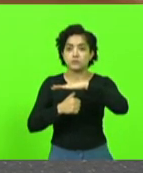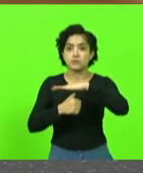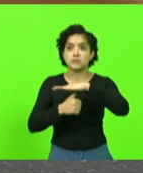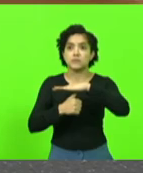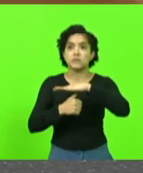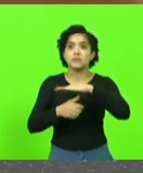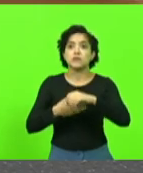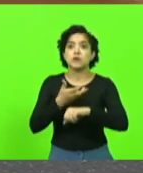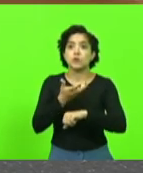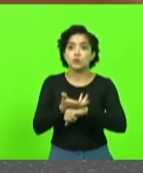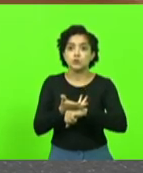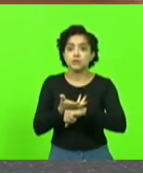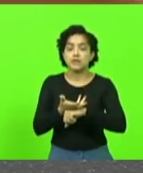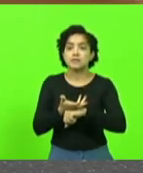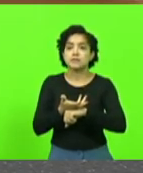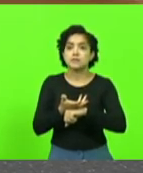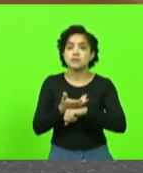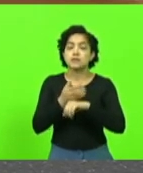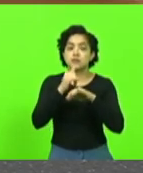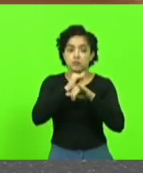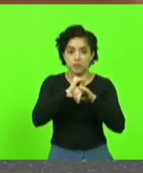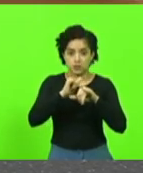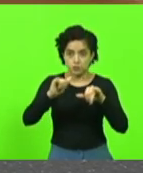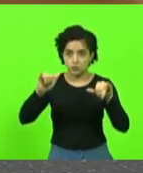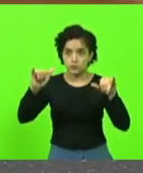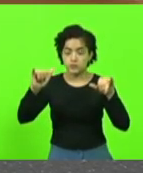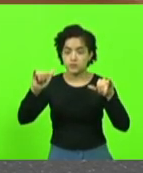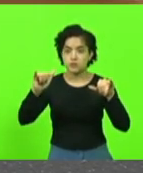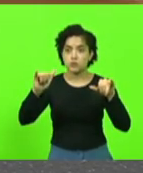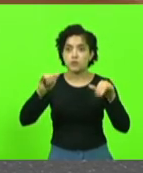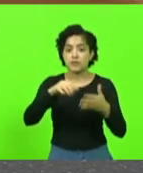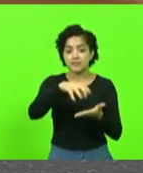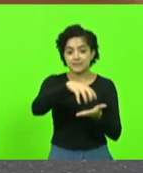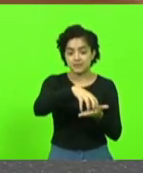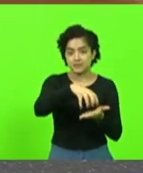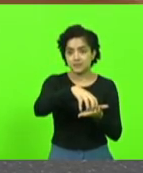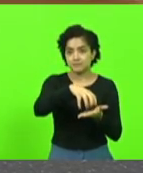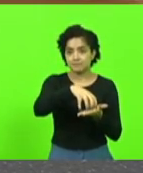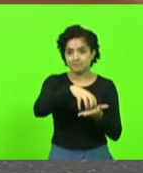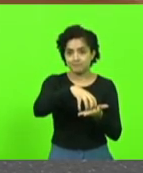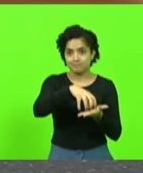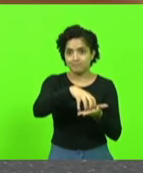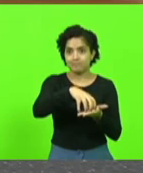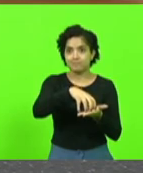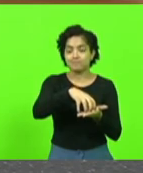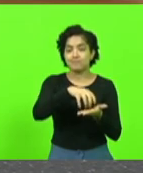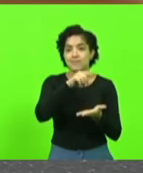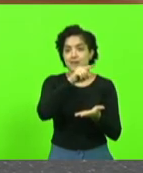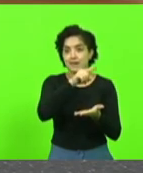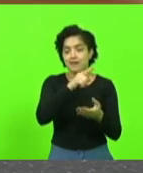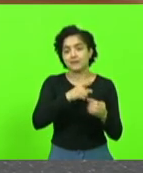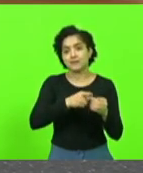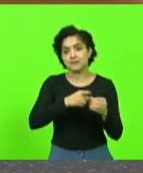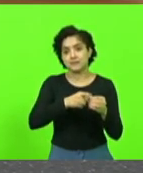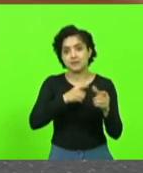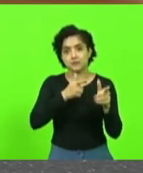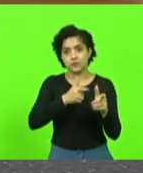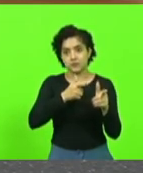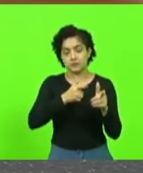anunciou, então, a instalação do campus da UDESC, lá em Caçador,